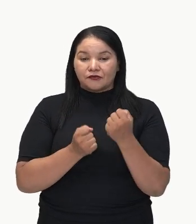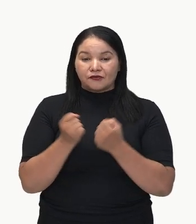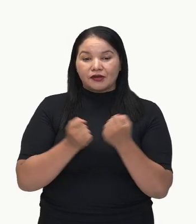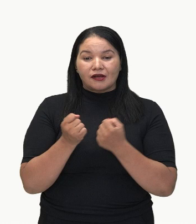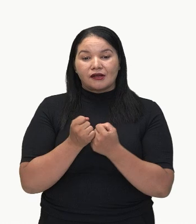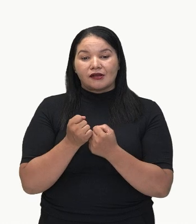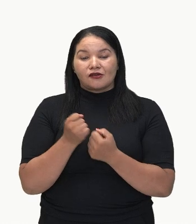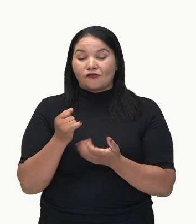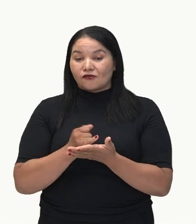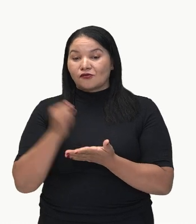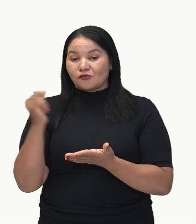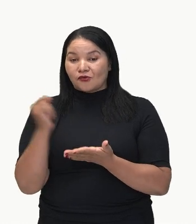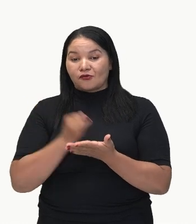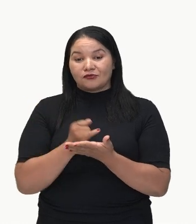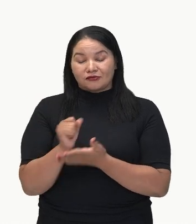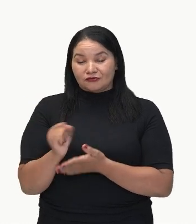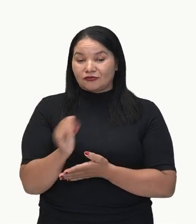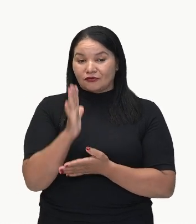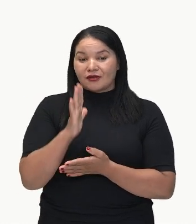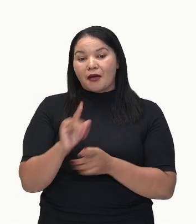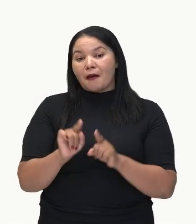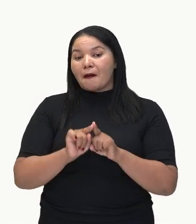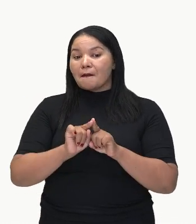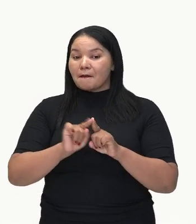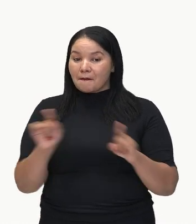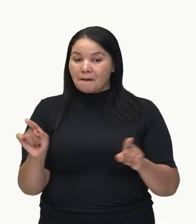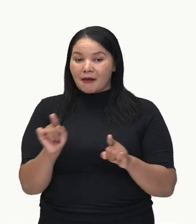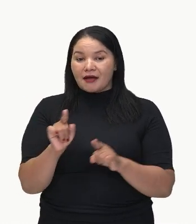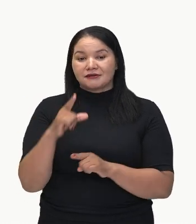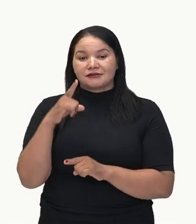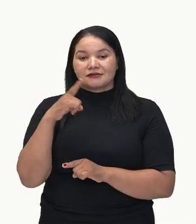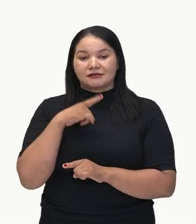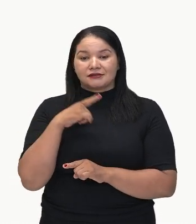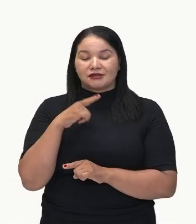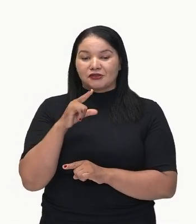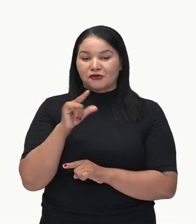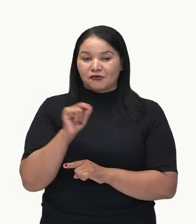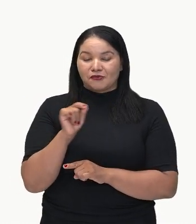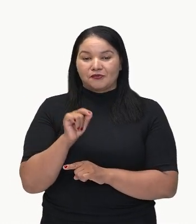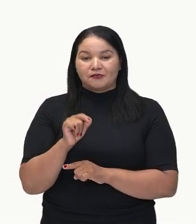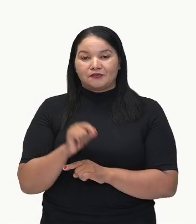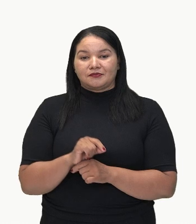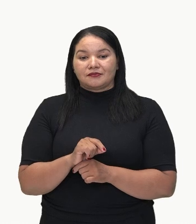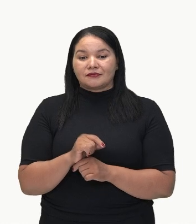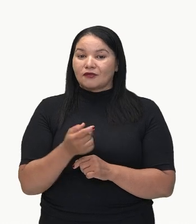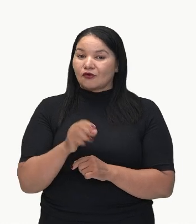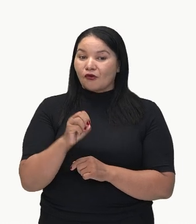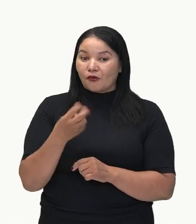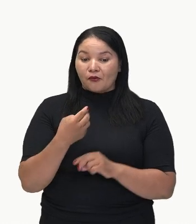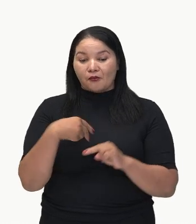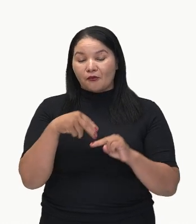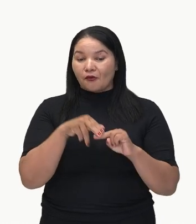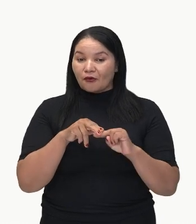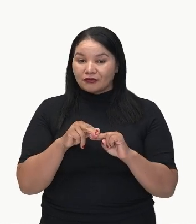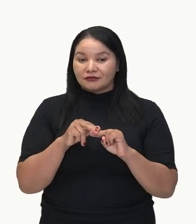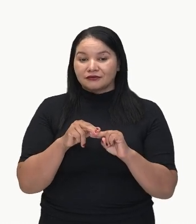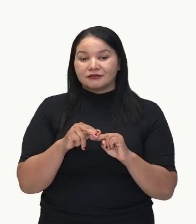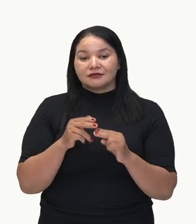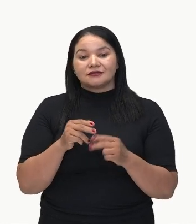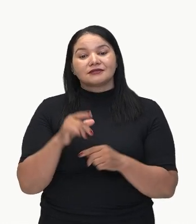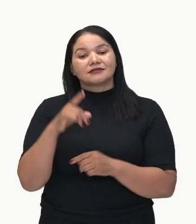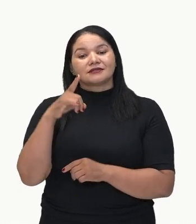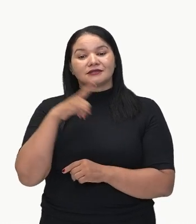custam muito caro, mas, porém, contudo, tem um